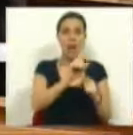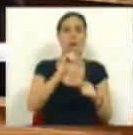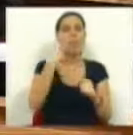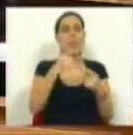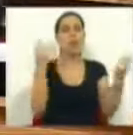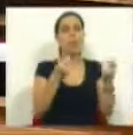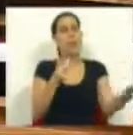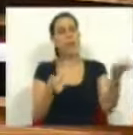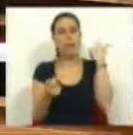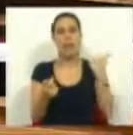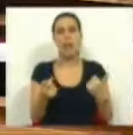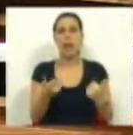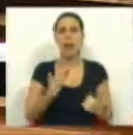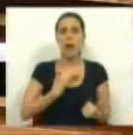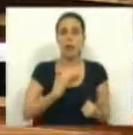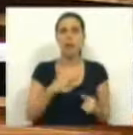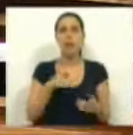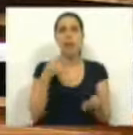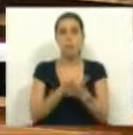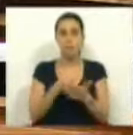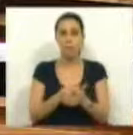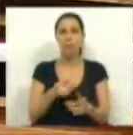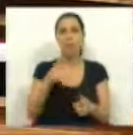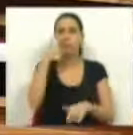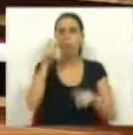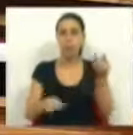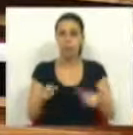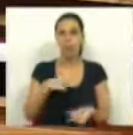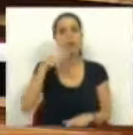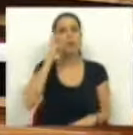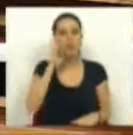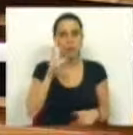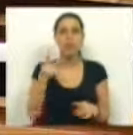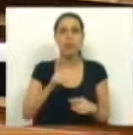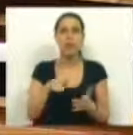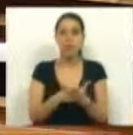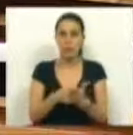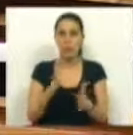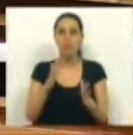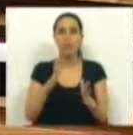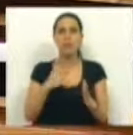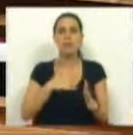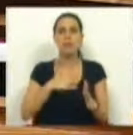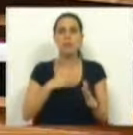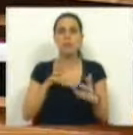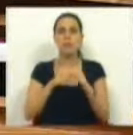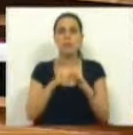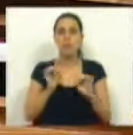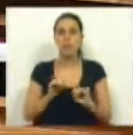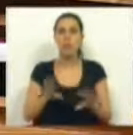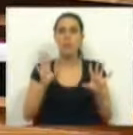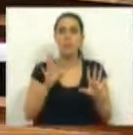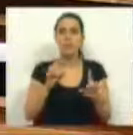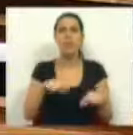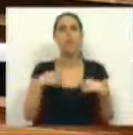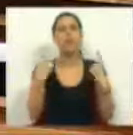Vamos saldar a dívida para depois tirar a publicidade, a dívida que será paga pelos contribuintes, já sabemos, e deve ser paga